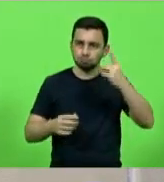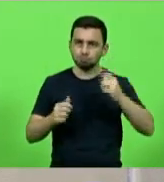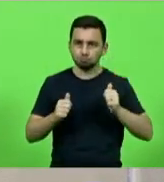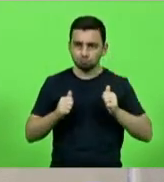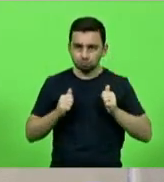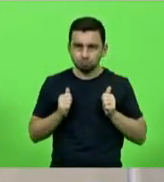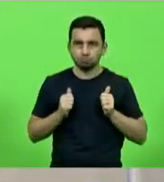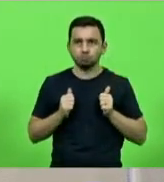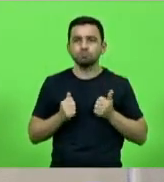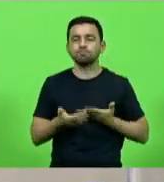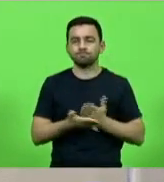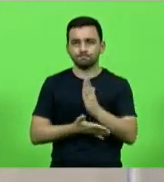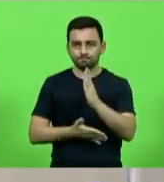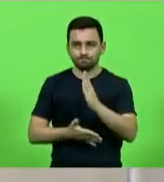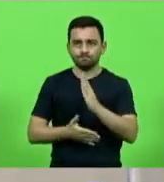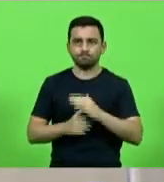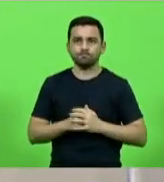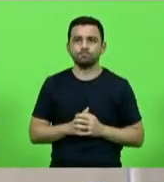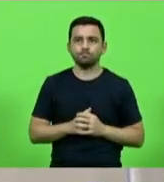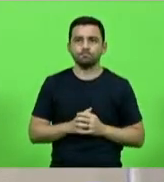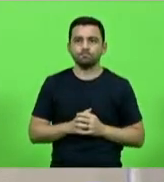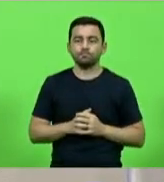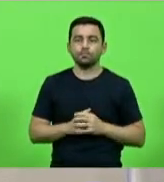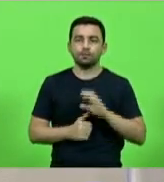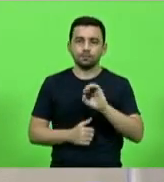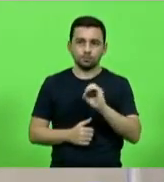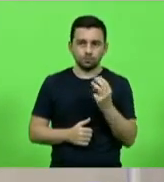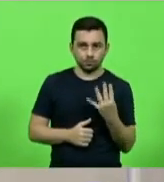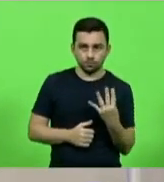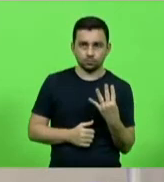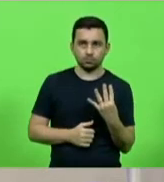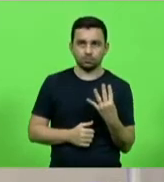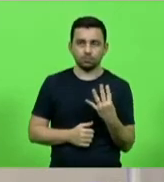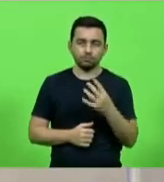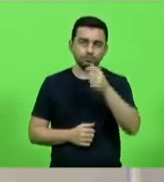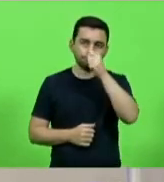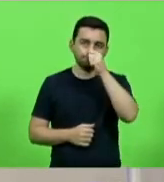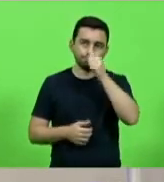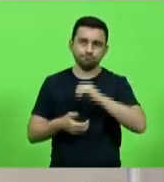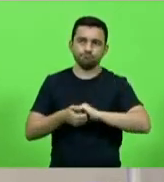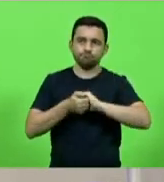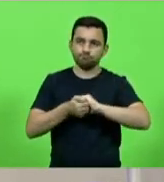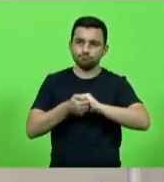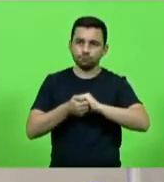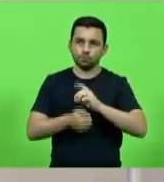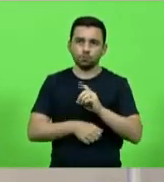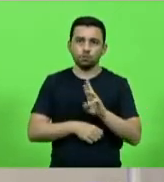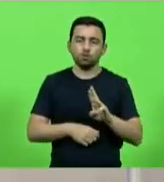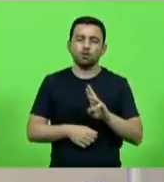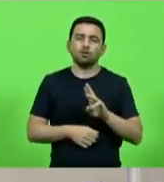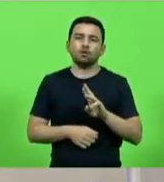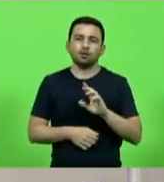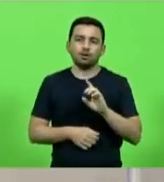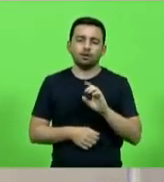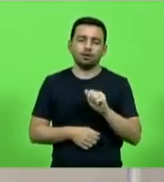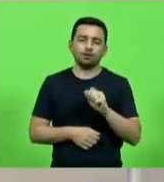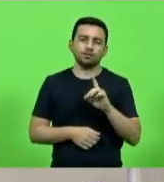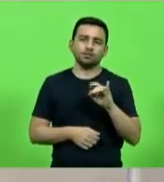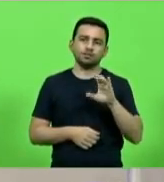encontra. Aprovado por unanimidade. Moção 04, autor, deputado João Amin, cumprimentando o doutor Adicélio Ferreira